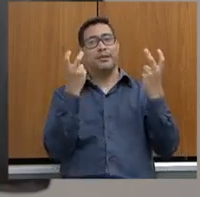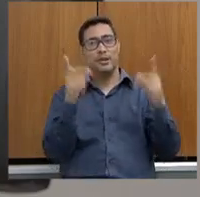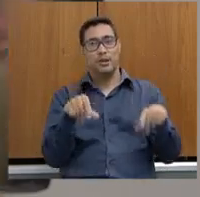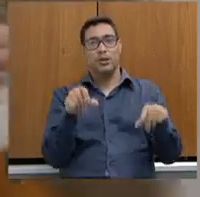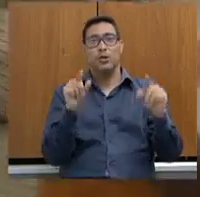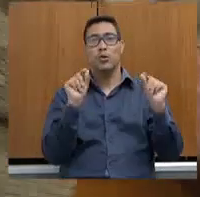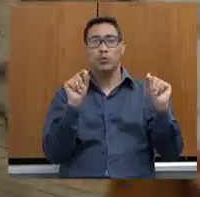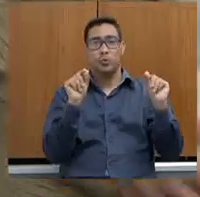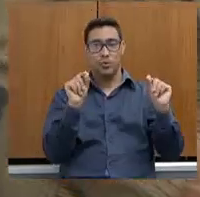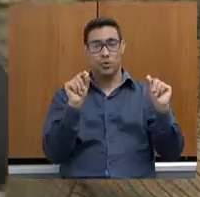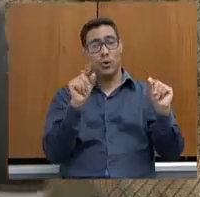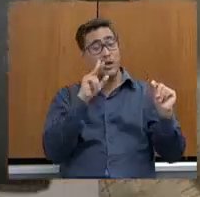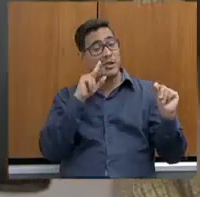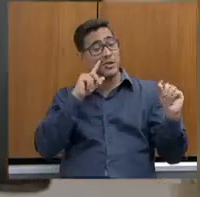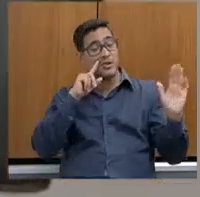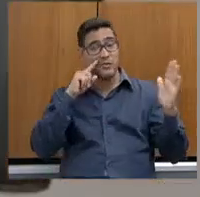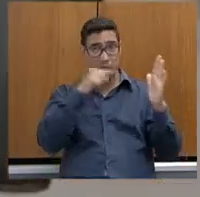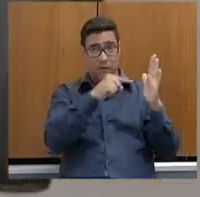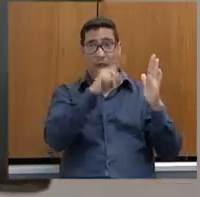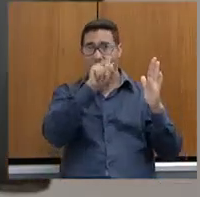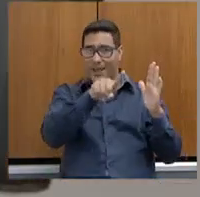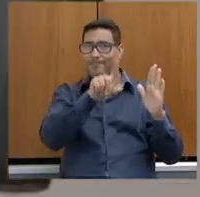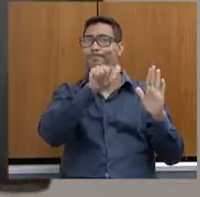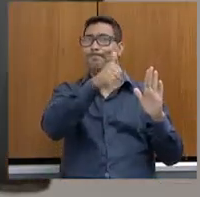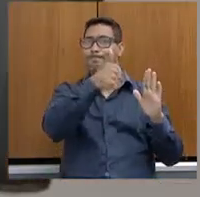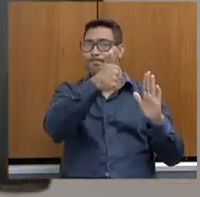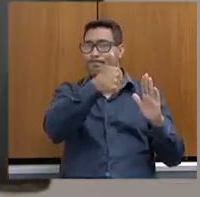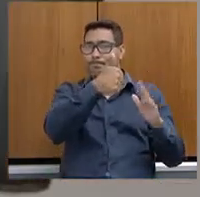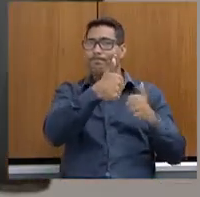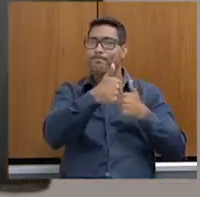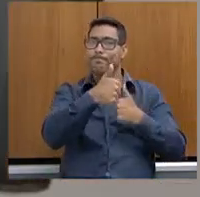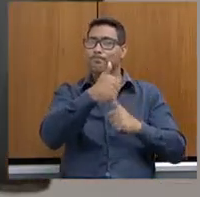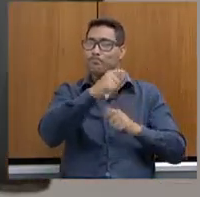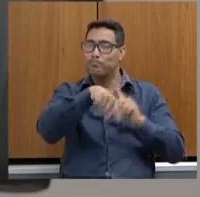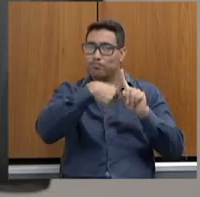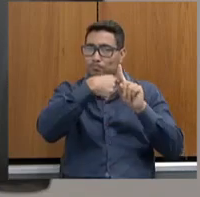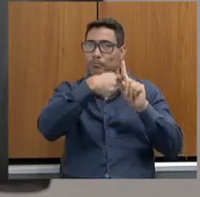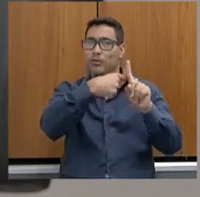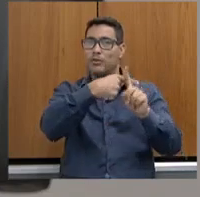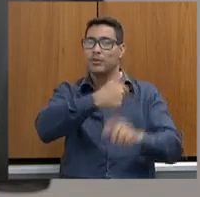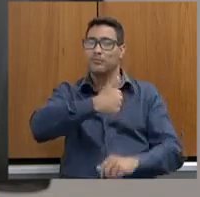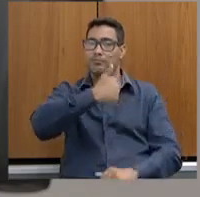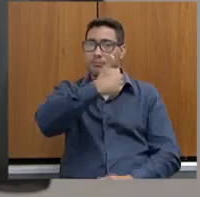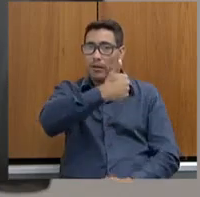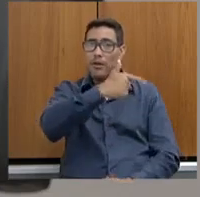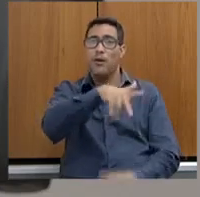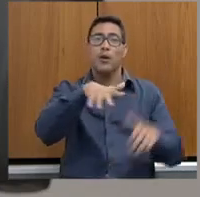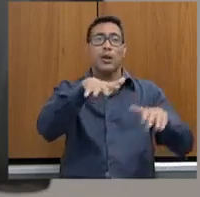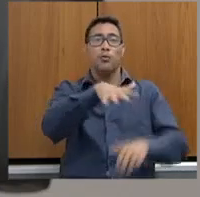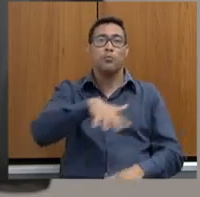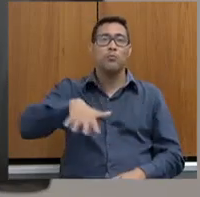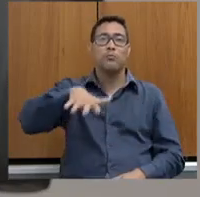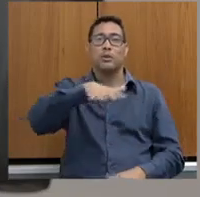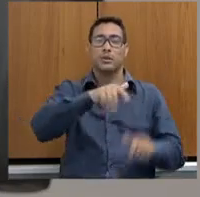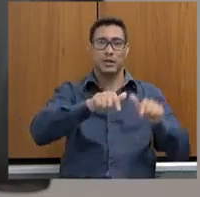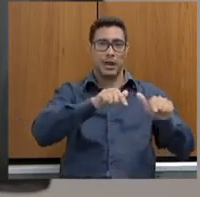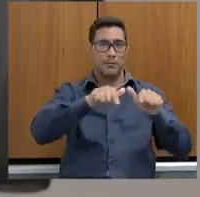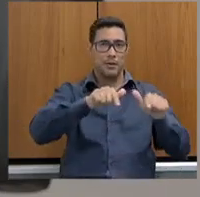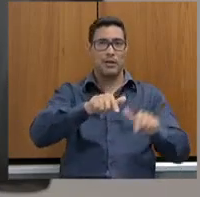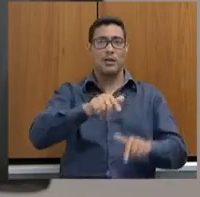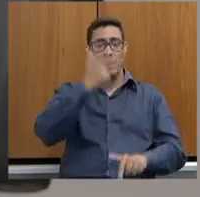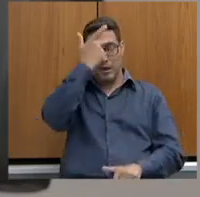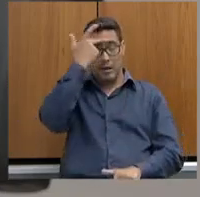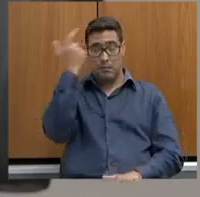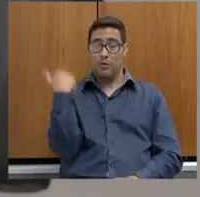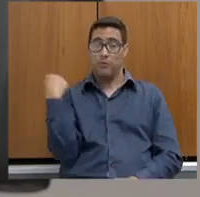extremamente de forma positiva para que o ambiente de trabalho falou, olha, sentou um cidadão na cadeira de